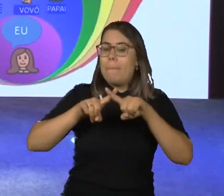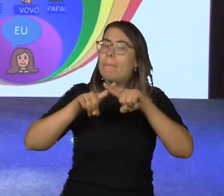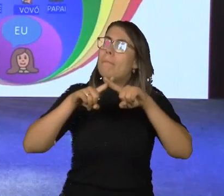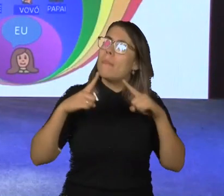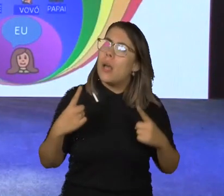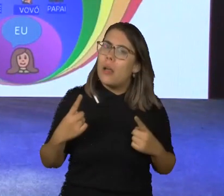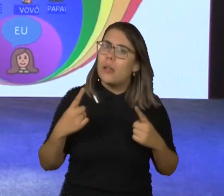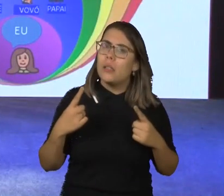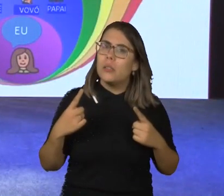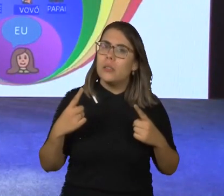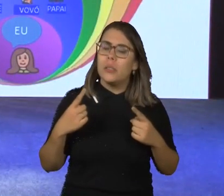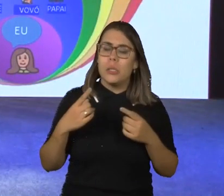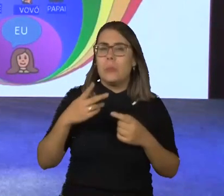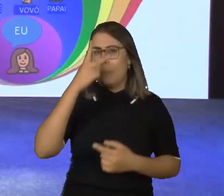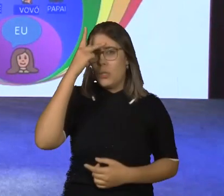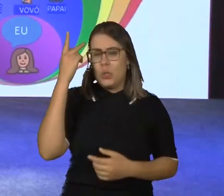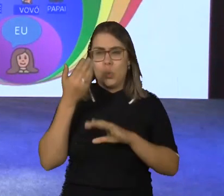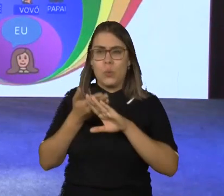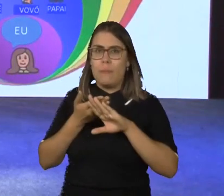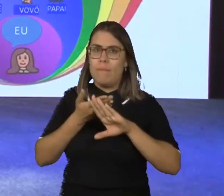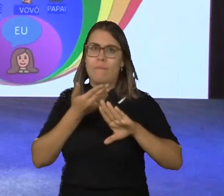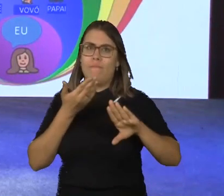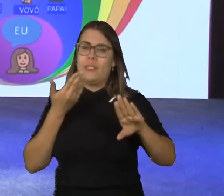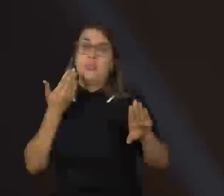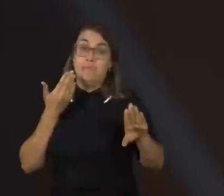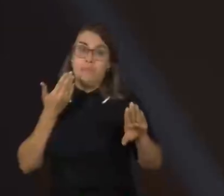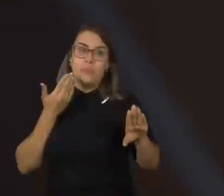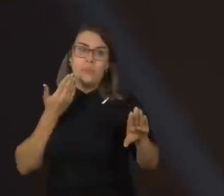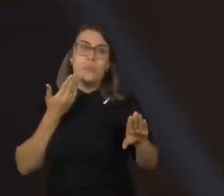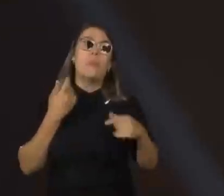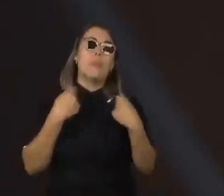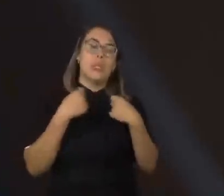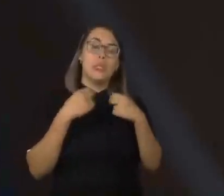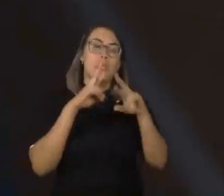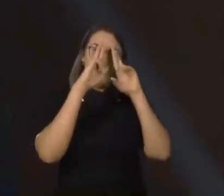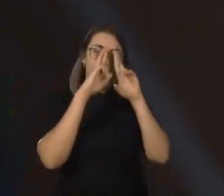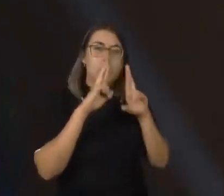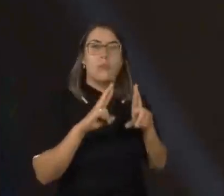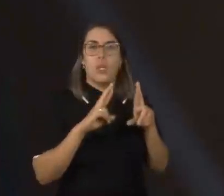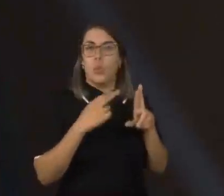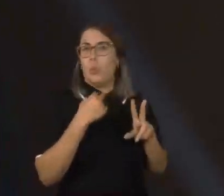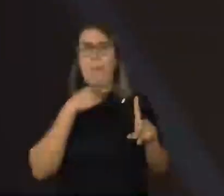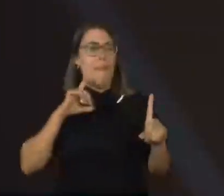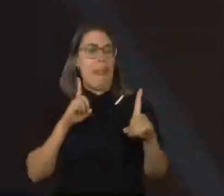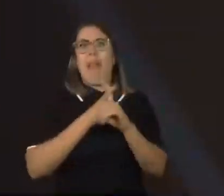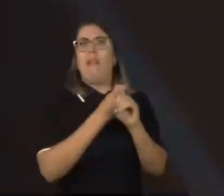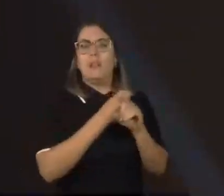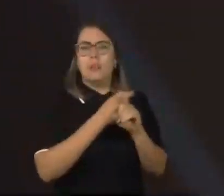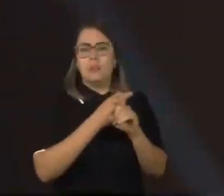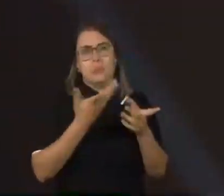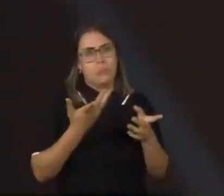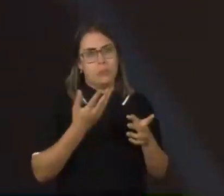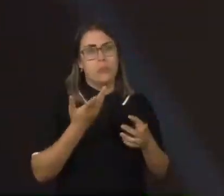uma pessoa mais distante, o tipo de relação é e deve ser diferente. Quantas